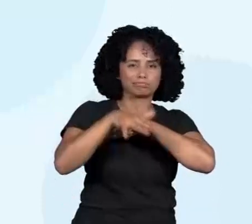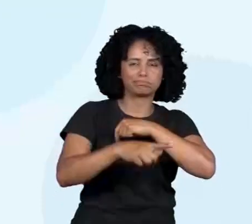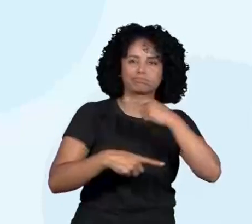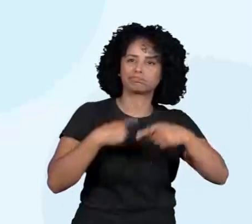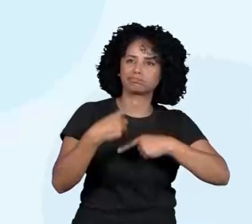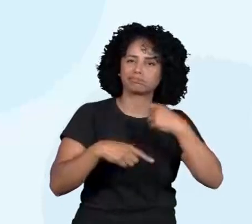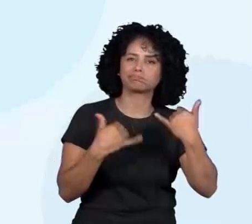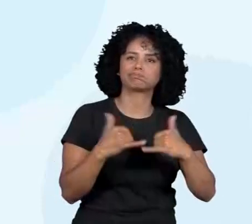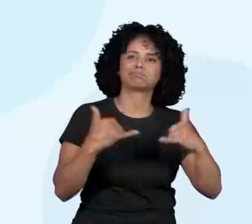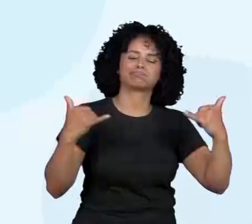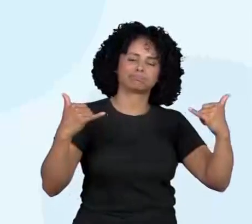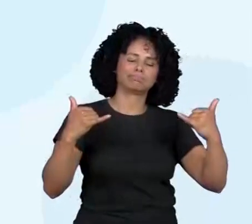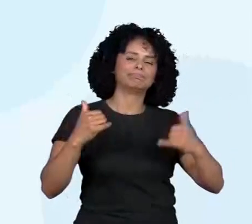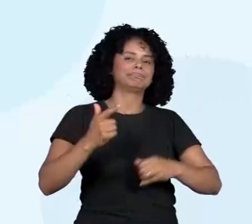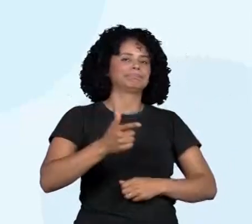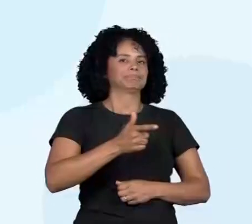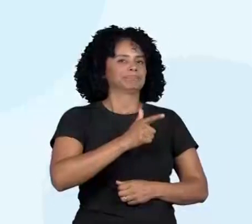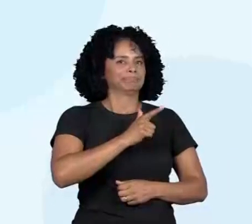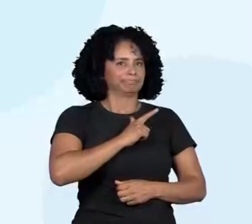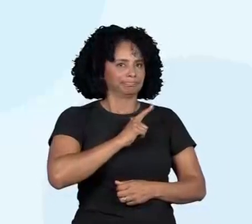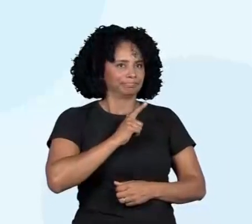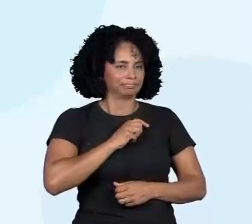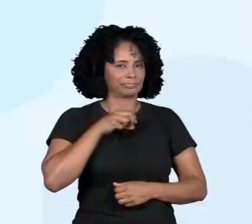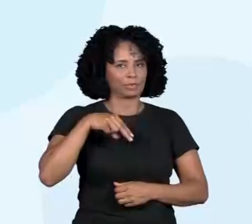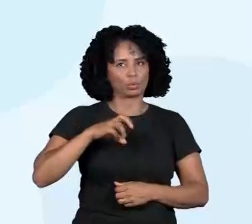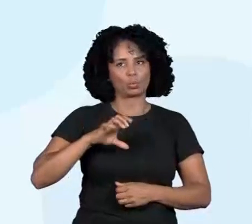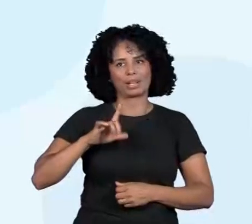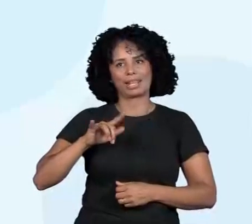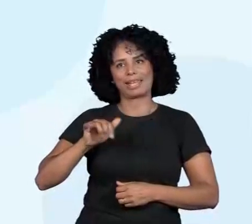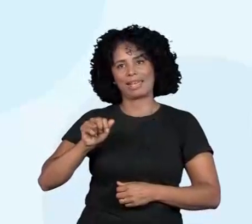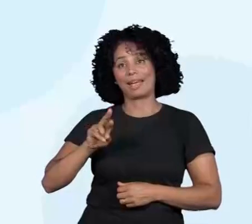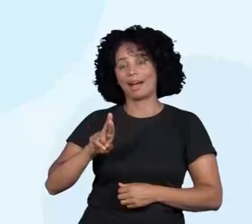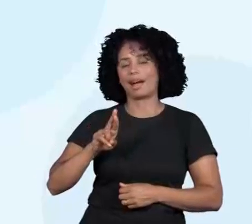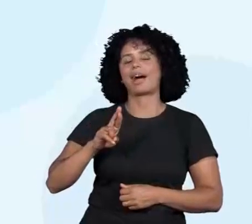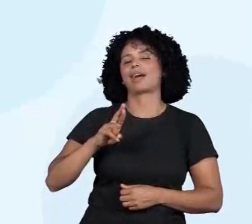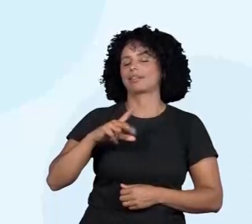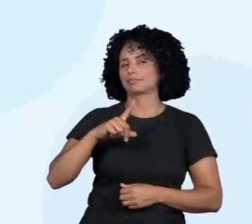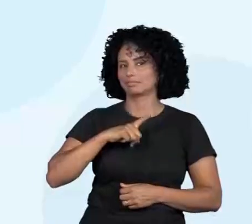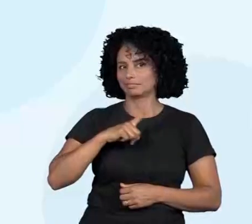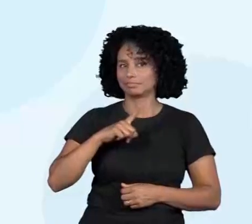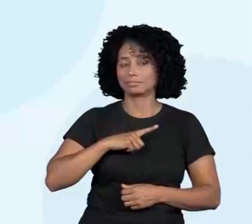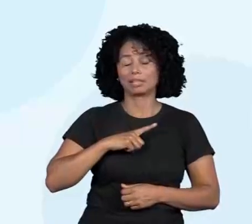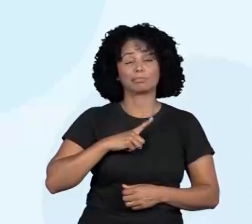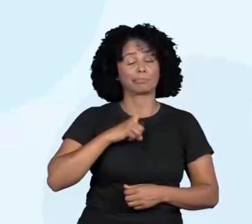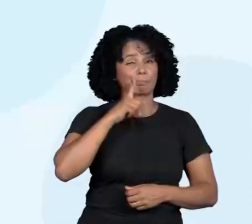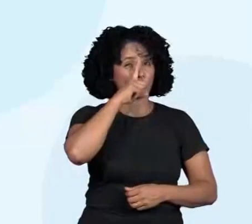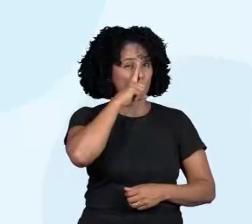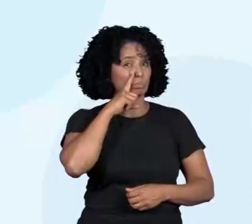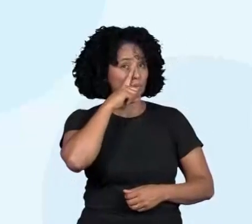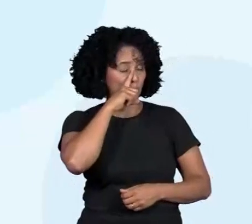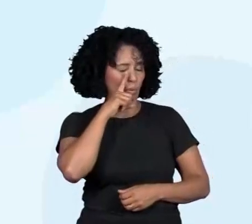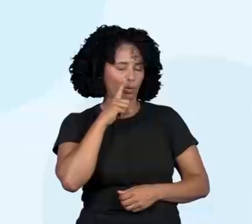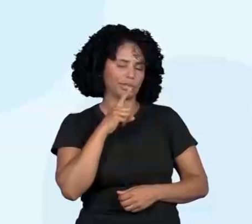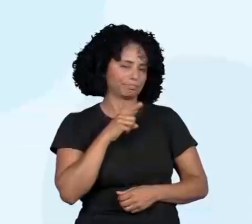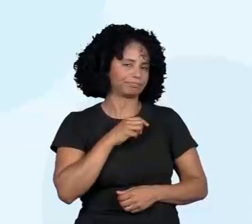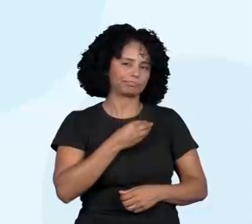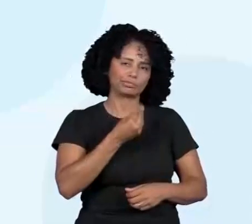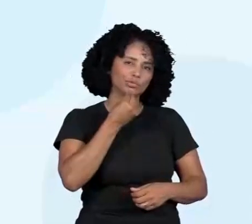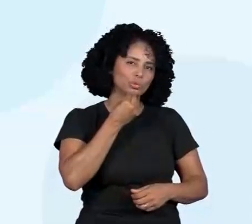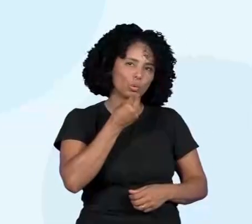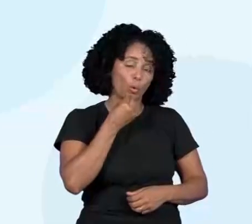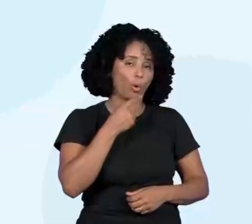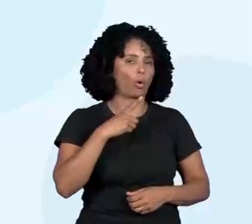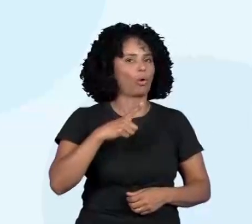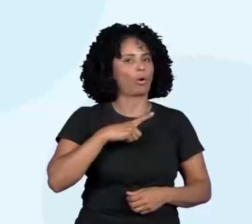nuclear, que também é uma energia, assim, muito perigosa, né? Ela é, certamente, a menos